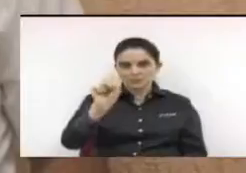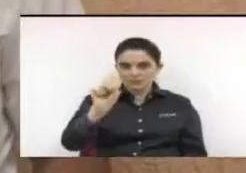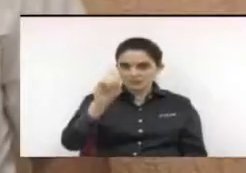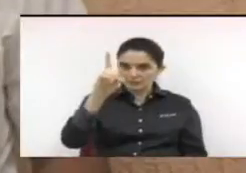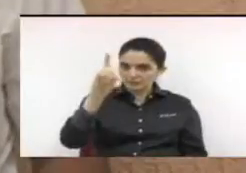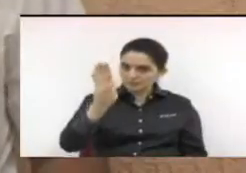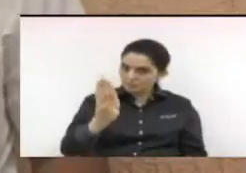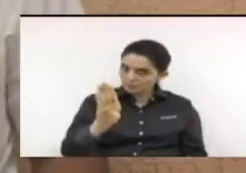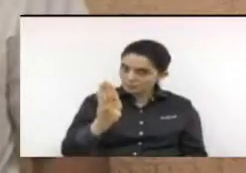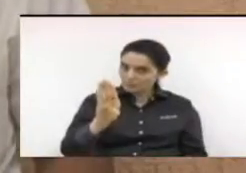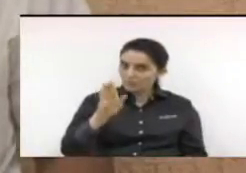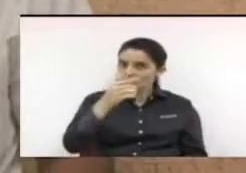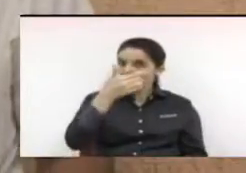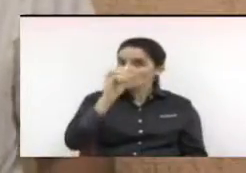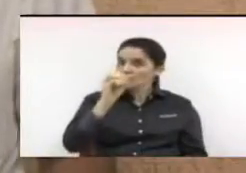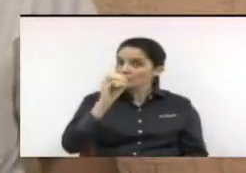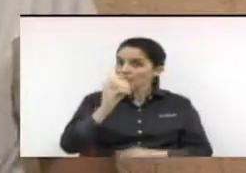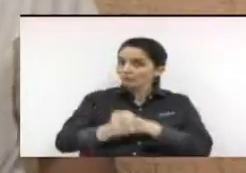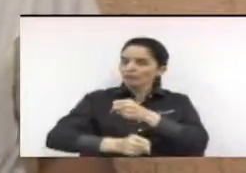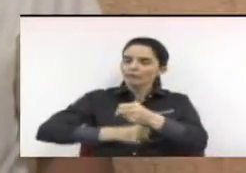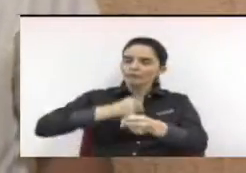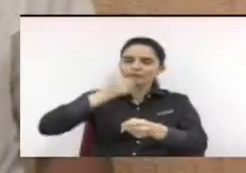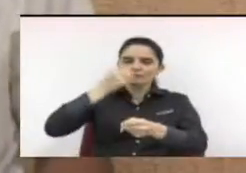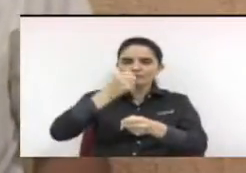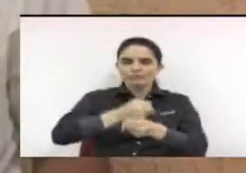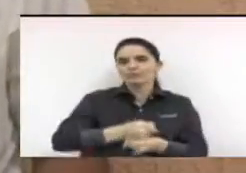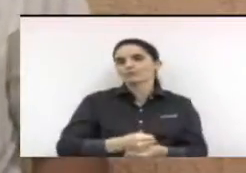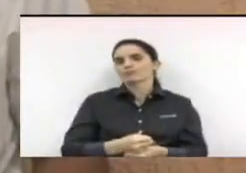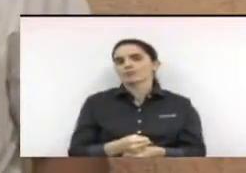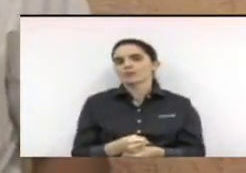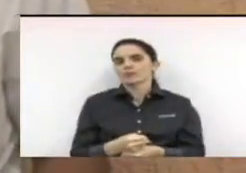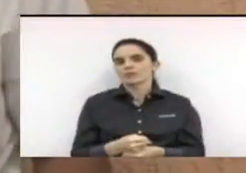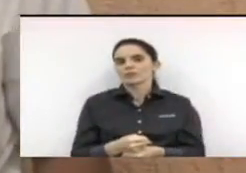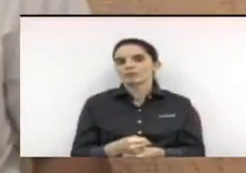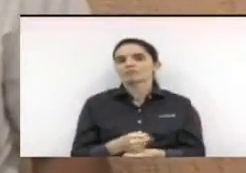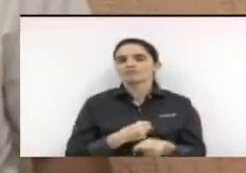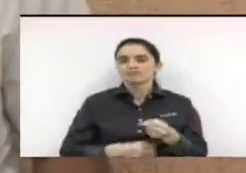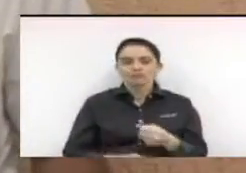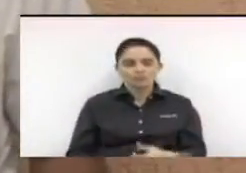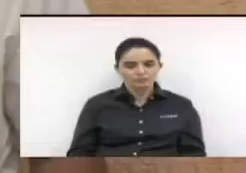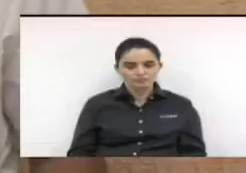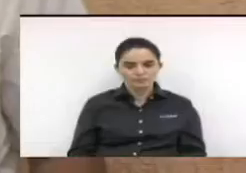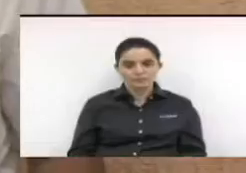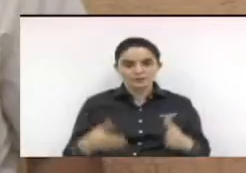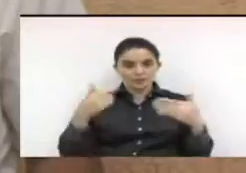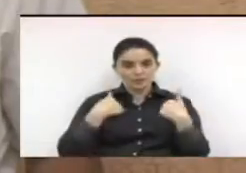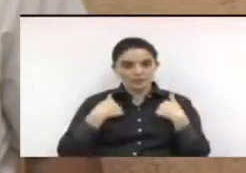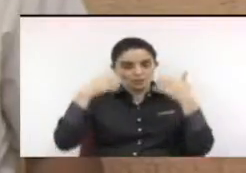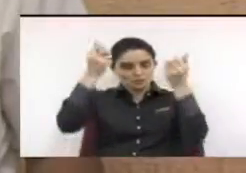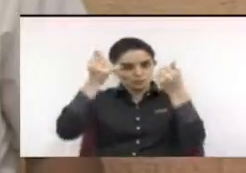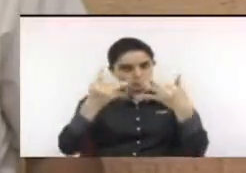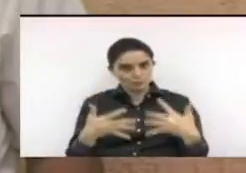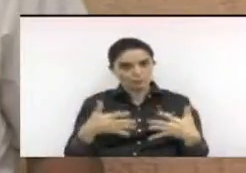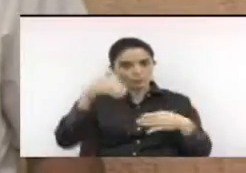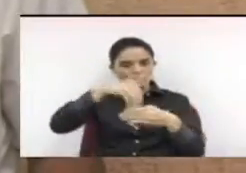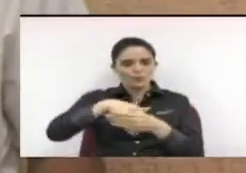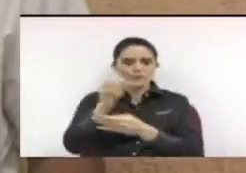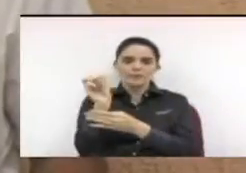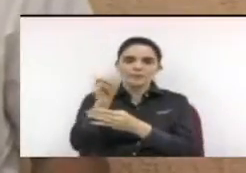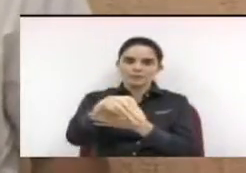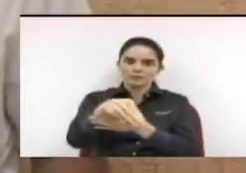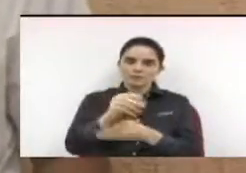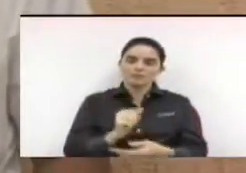Paulo e que essa postura vai levar ao desemprego muitos trabalhadores. Portanto, essa é a justificativa que votei